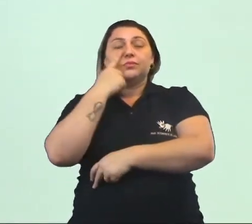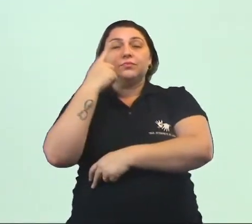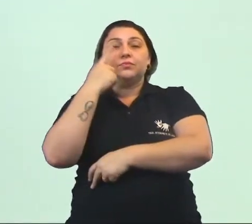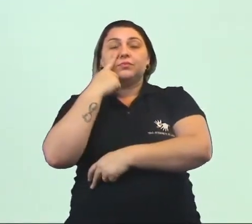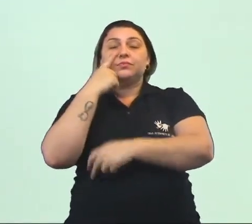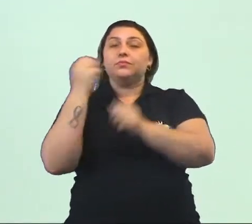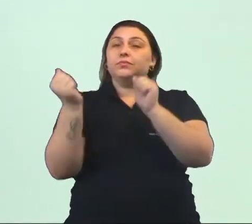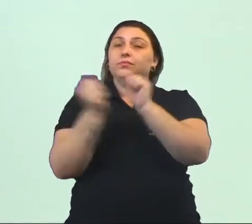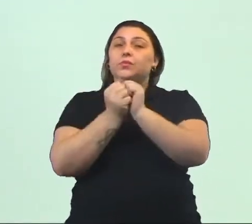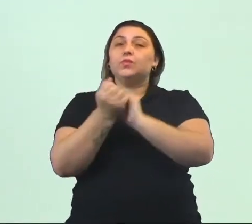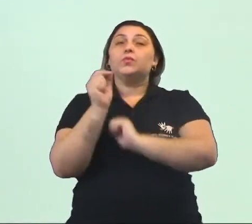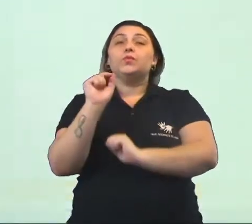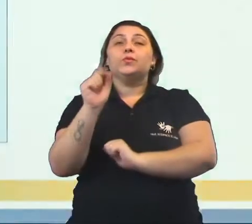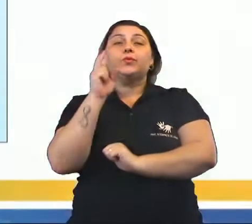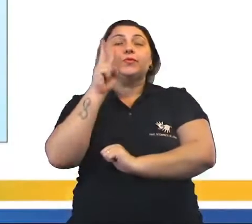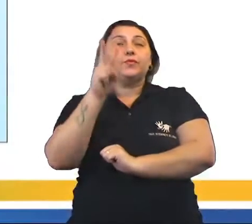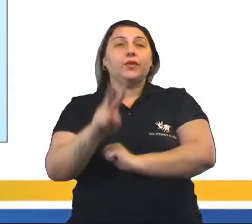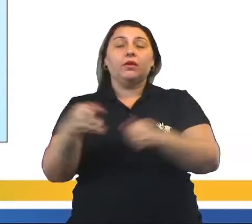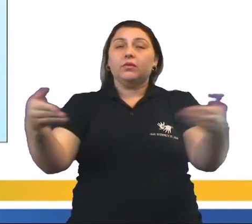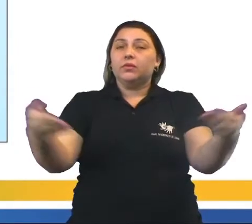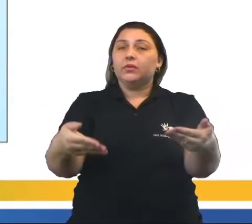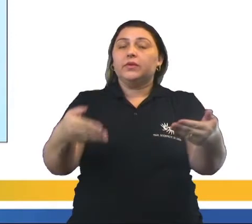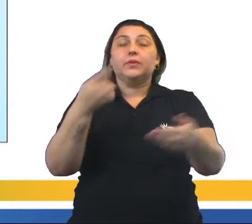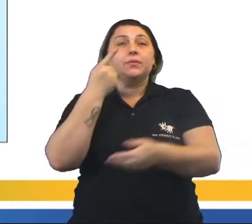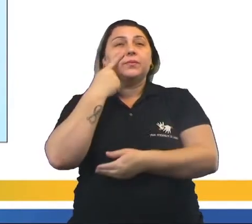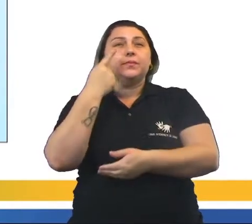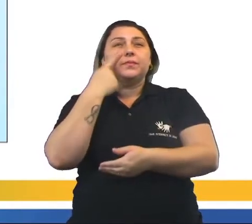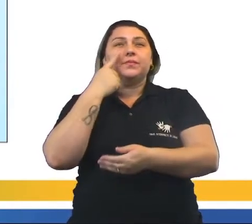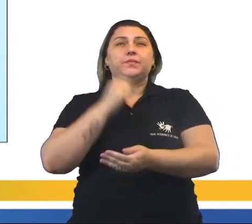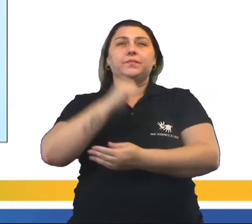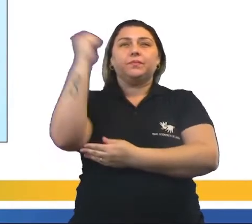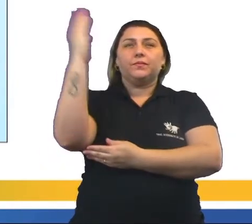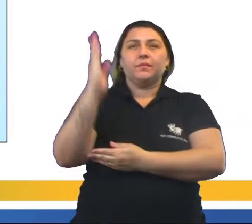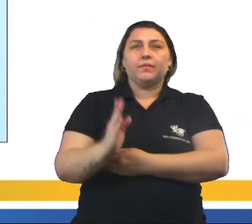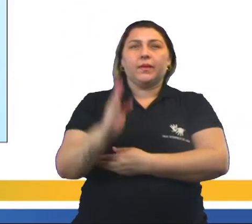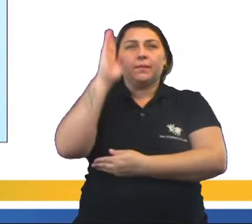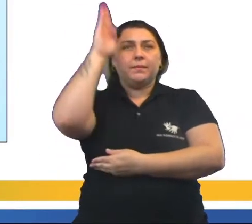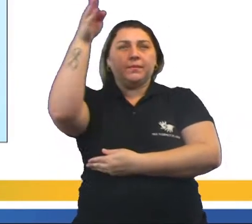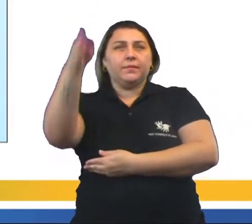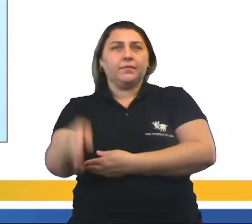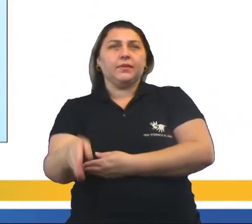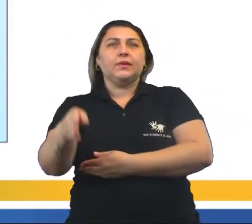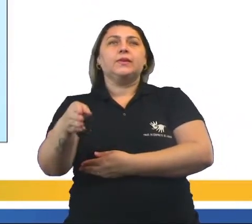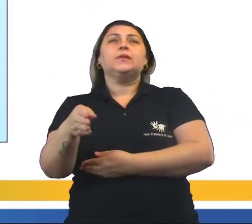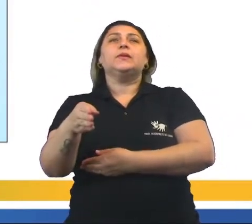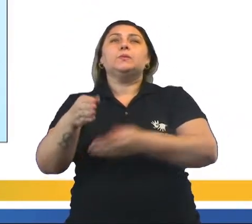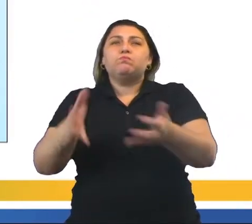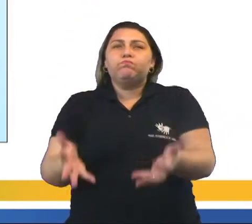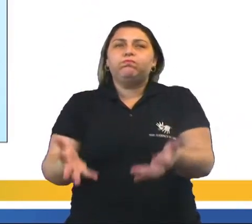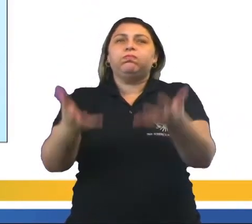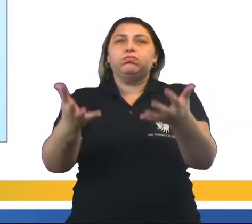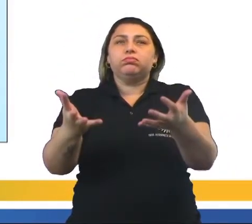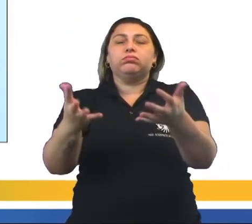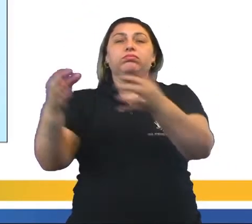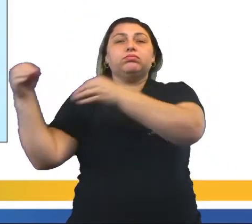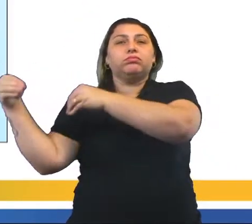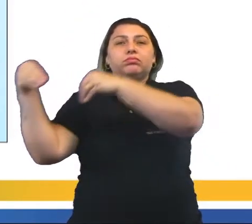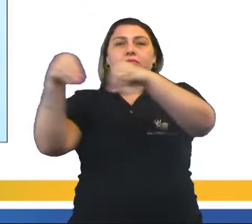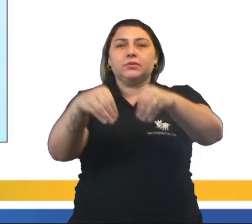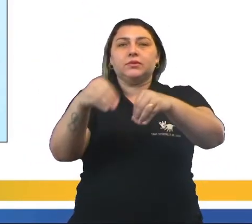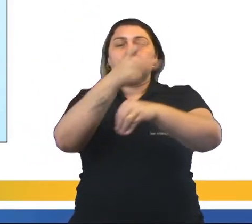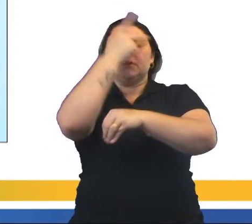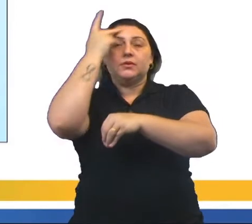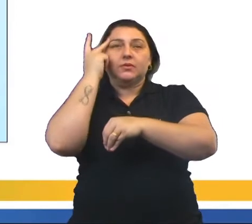o que nós vamos ver acerca disso agora. Olha só, no Brasil o principal fator que impulsionou as migrações